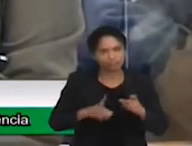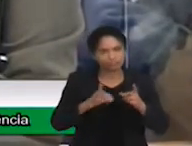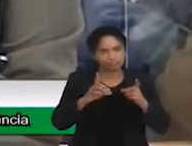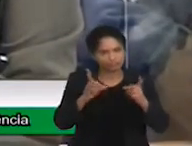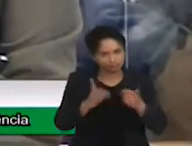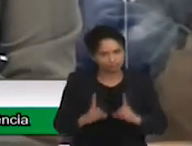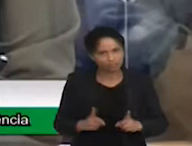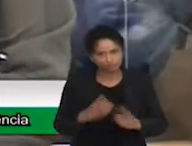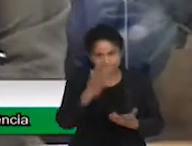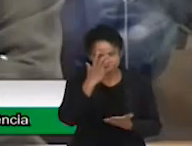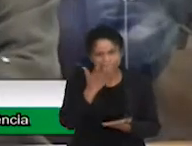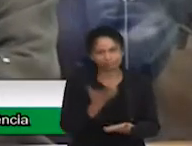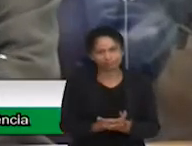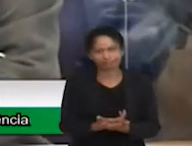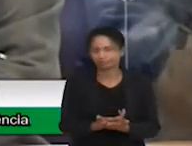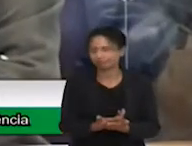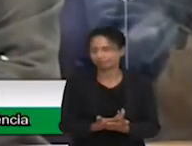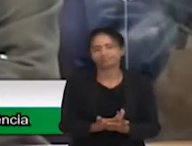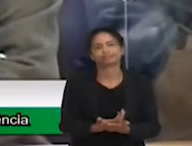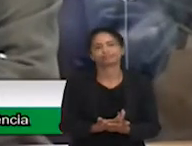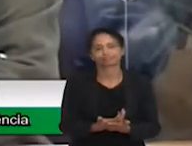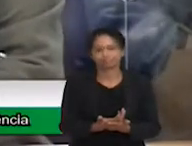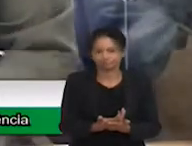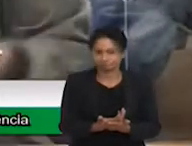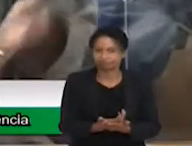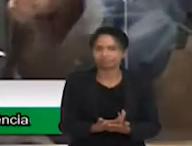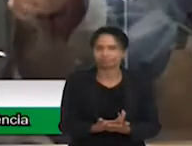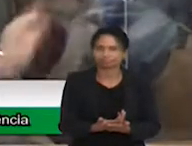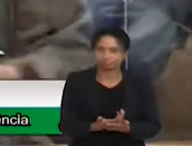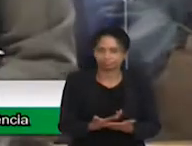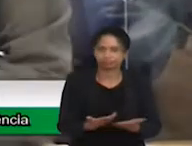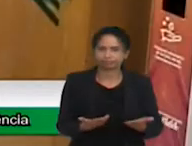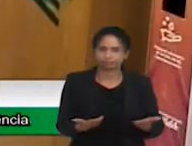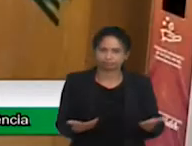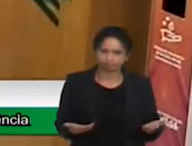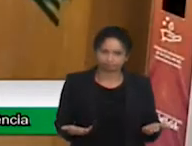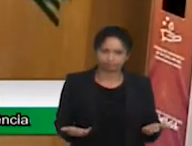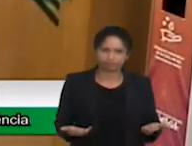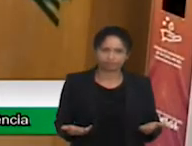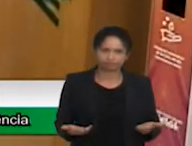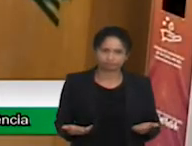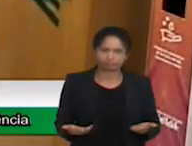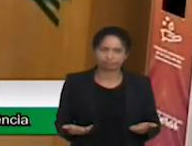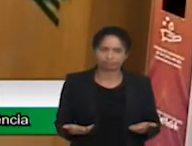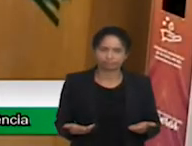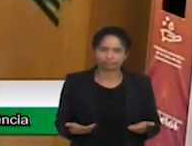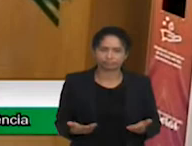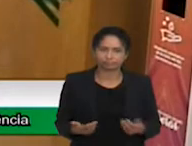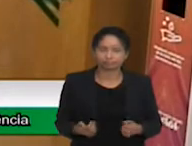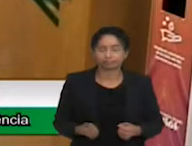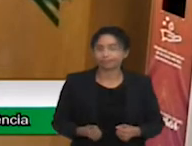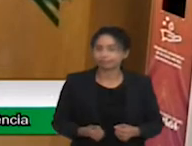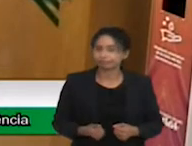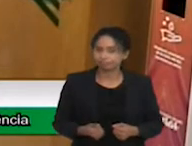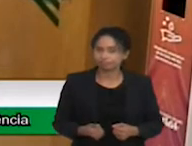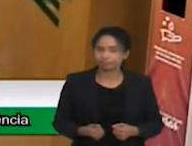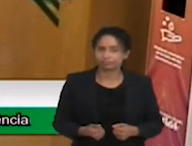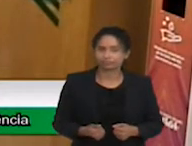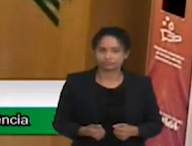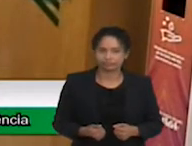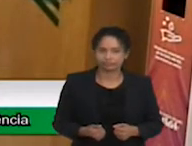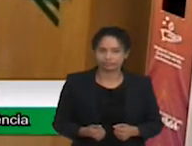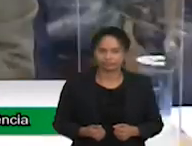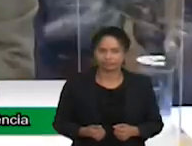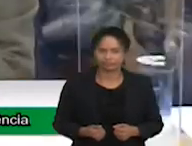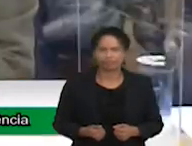E... quando eu... quando eu comento dessa causa, eu vou lá